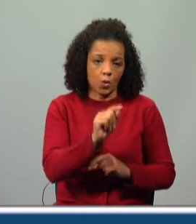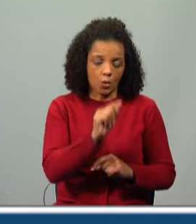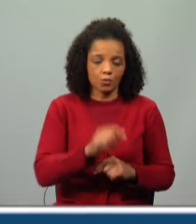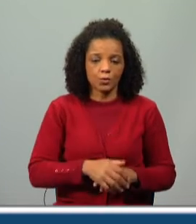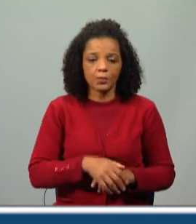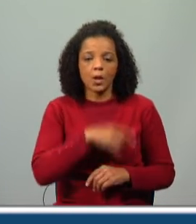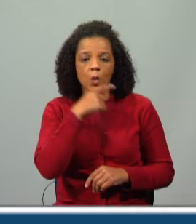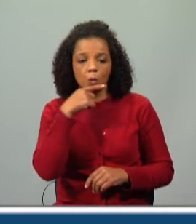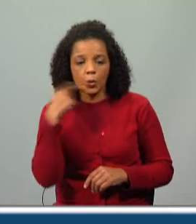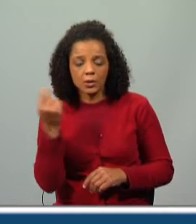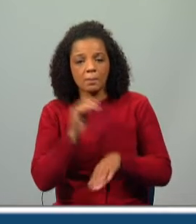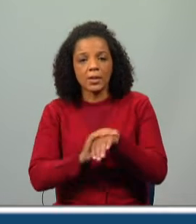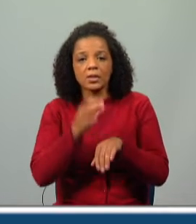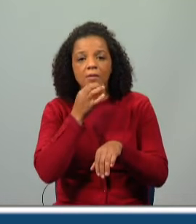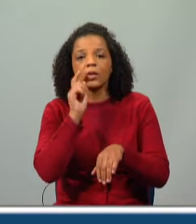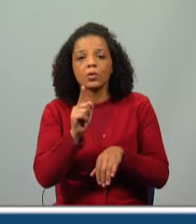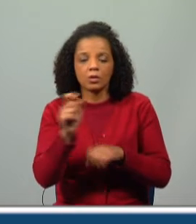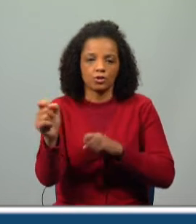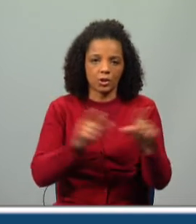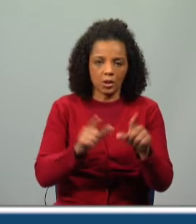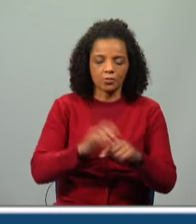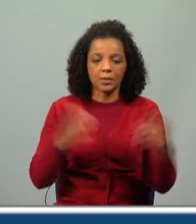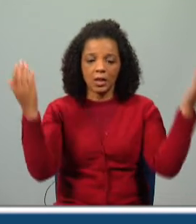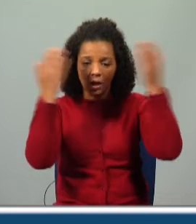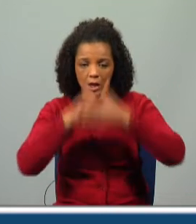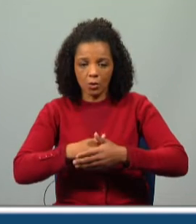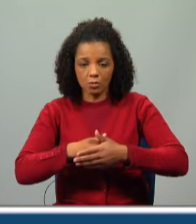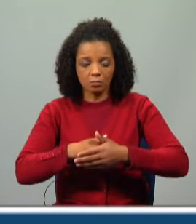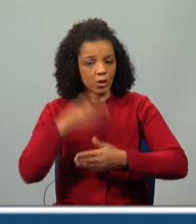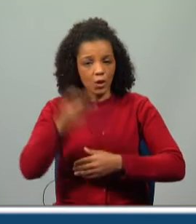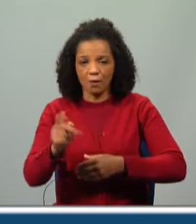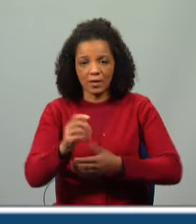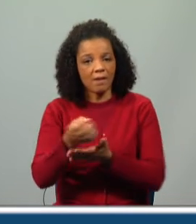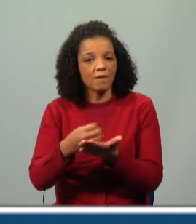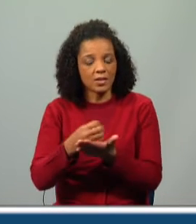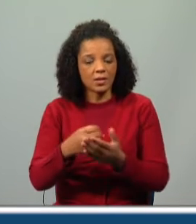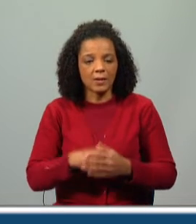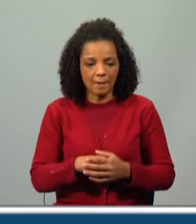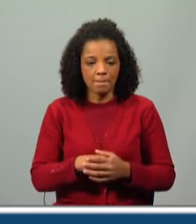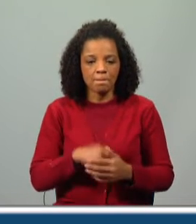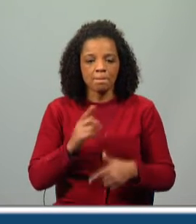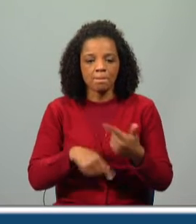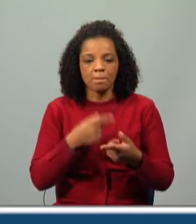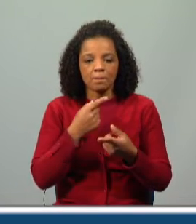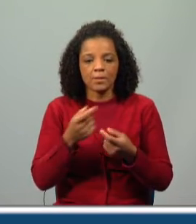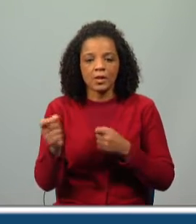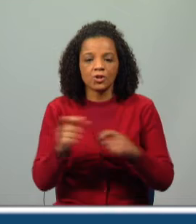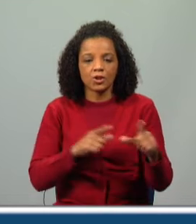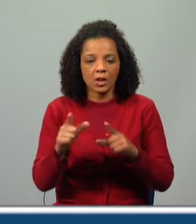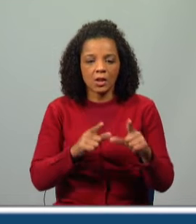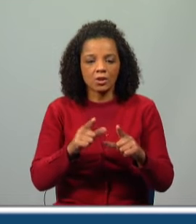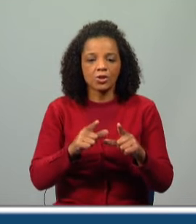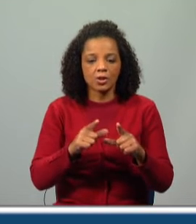Doces e macias falam das estrelas, a noite que não ficava vazia, novamente as estrelas que nasciam